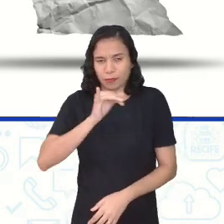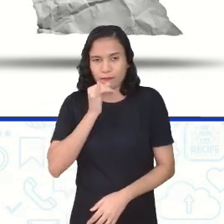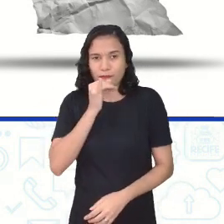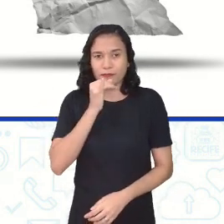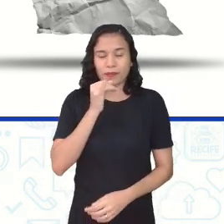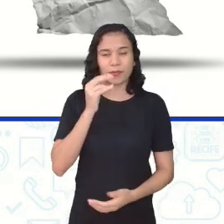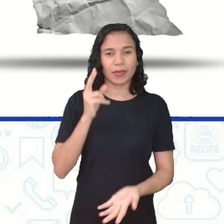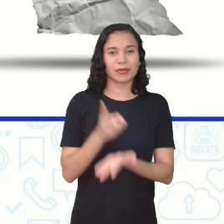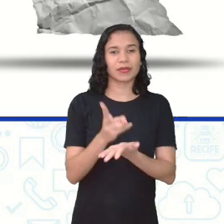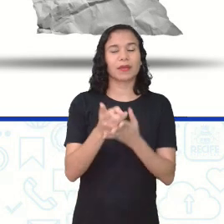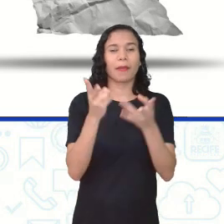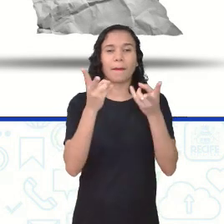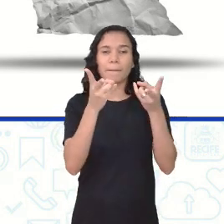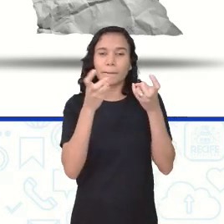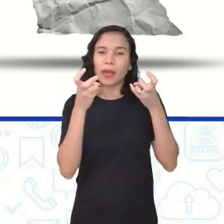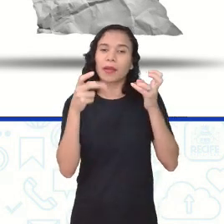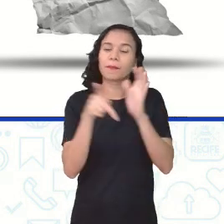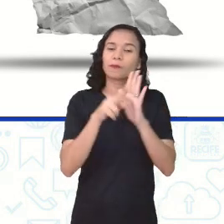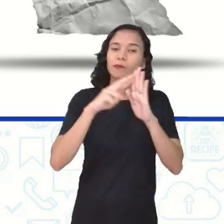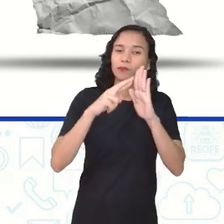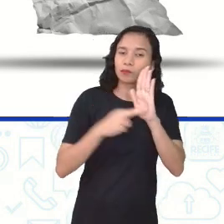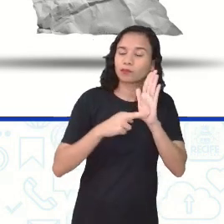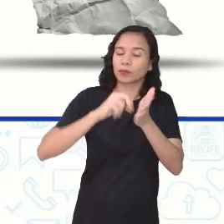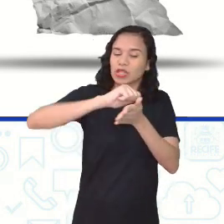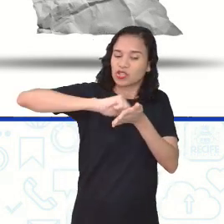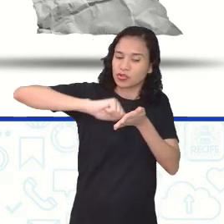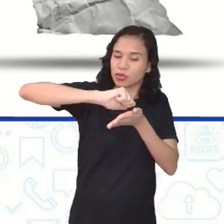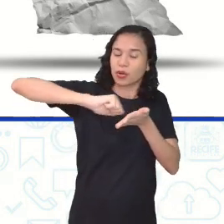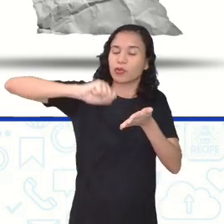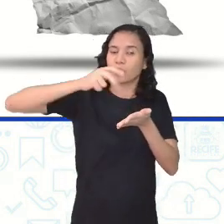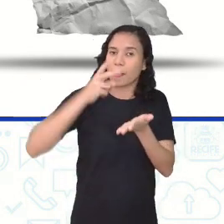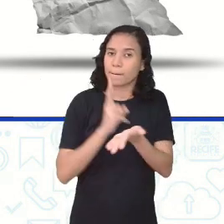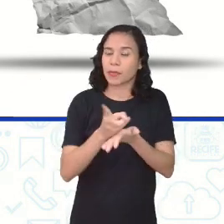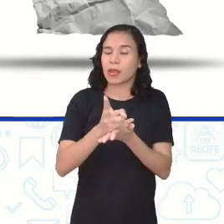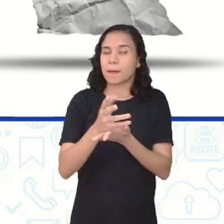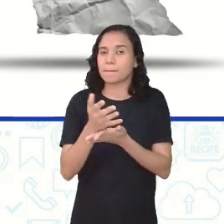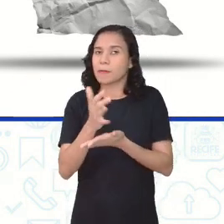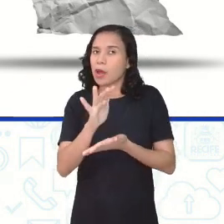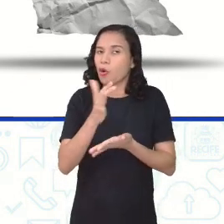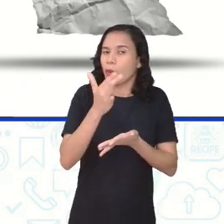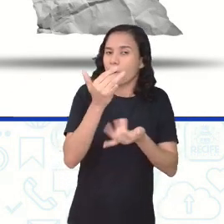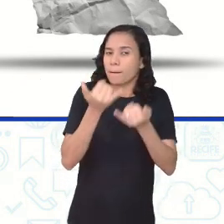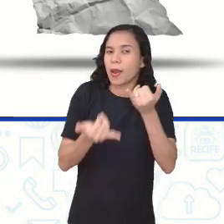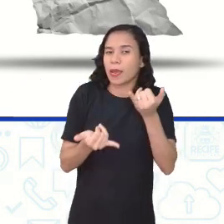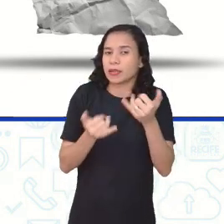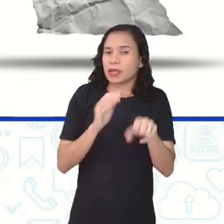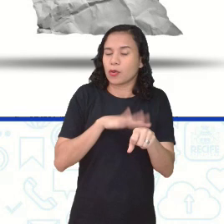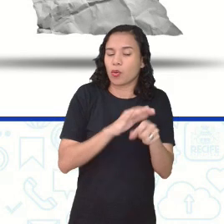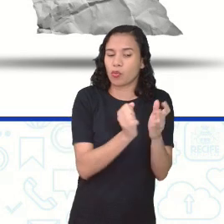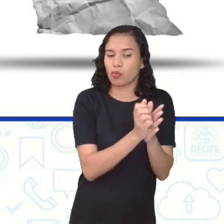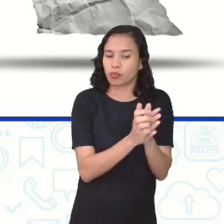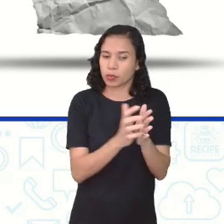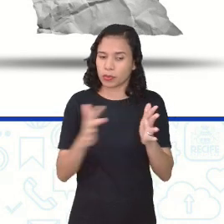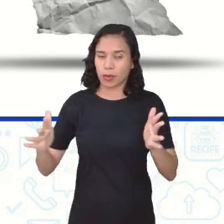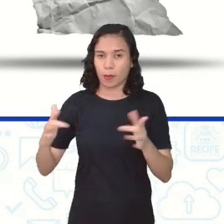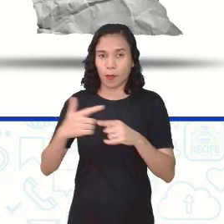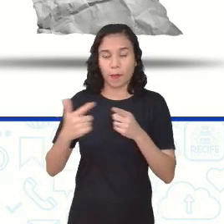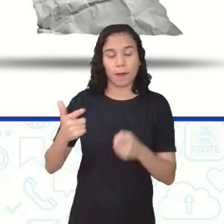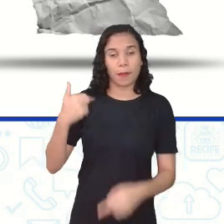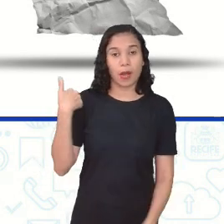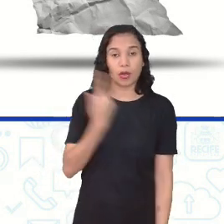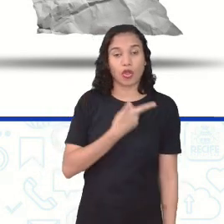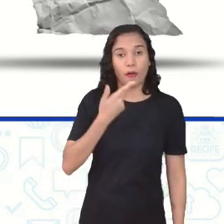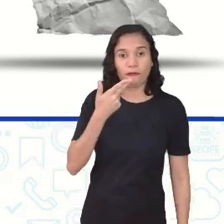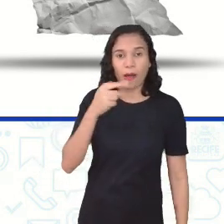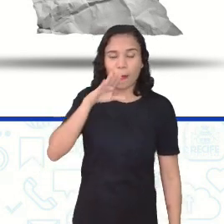é sempre perceptível como os registros escritos, eles se mantêm mais ou menos parecidos ao longo do tempo. Enquanto que, oralmente,